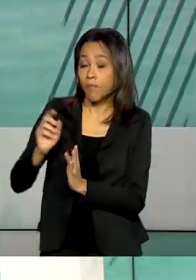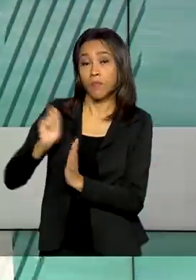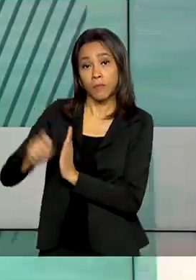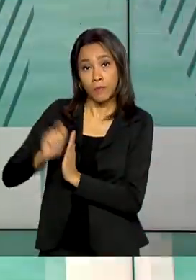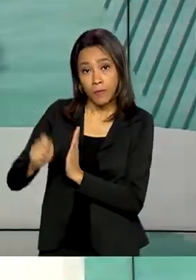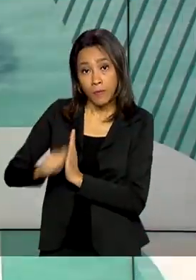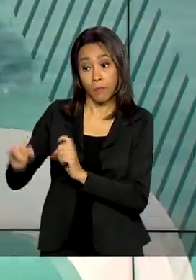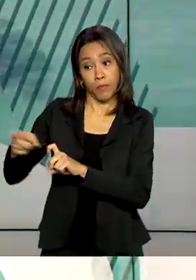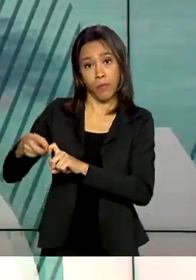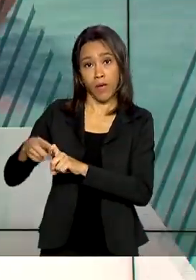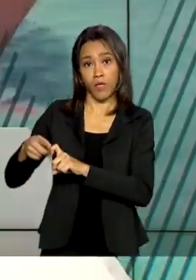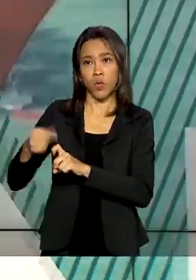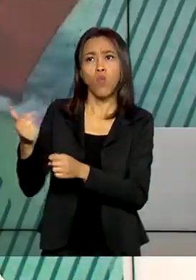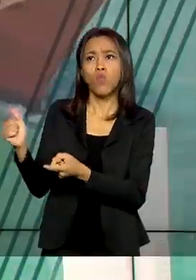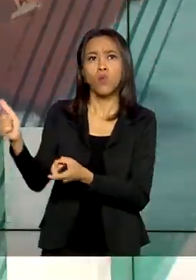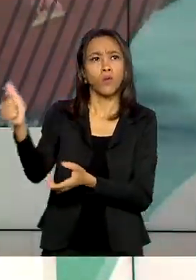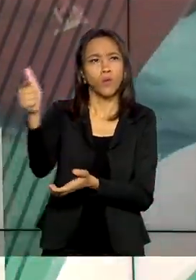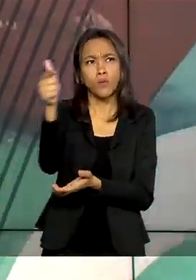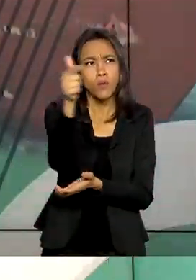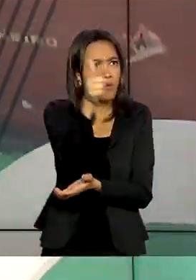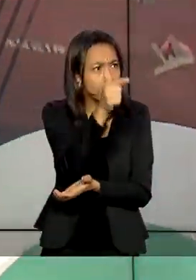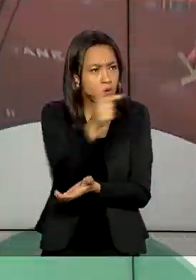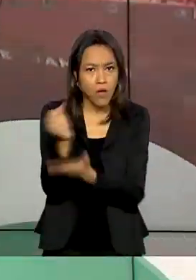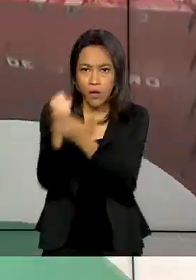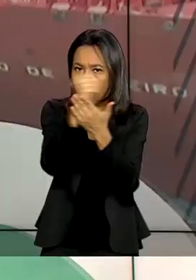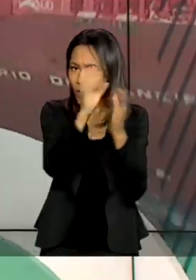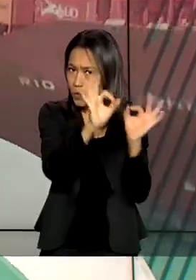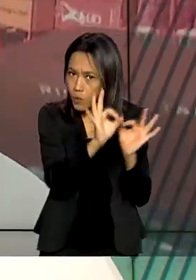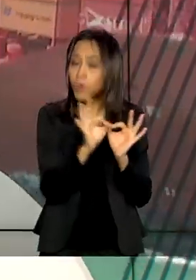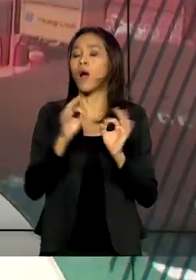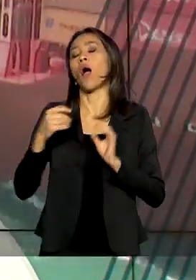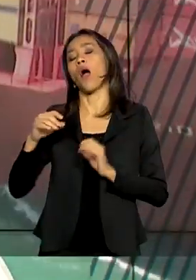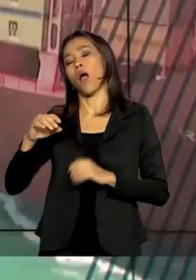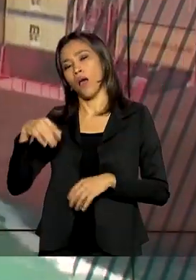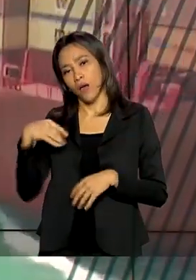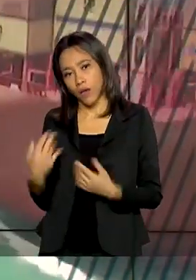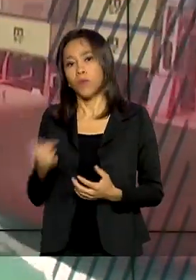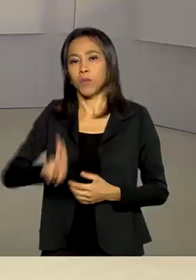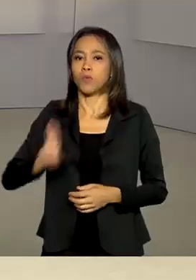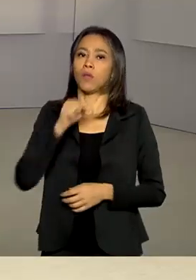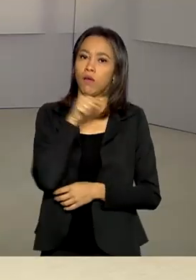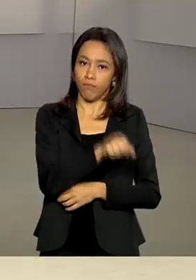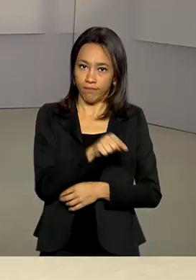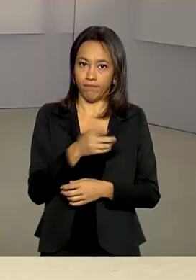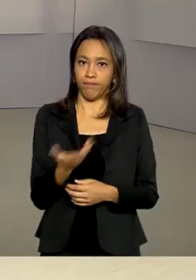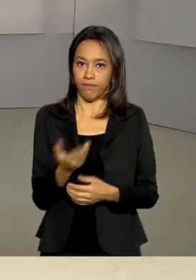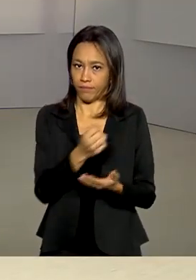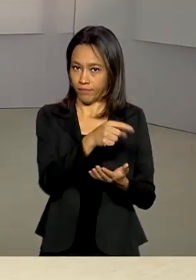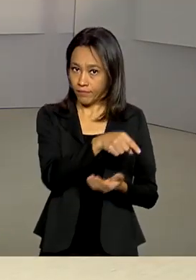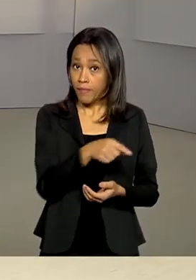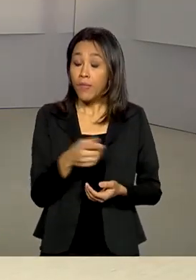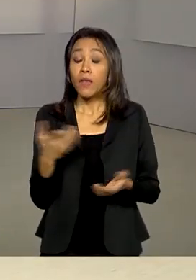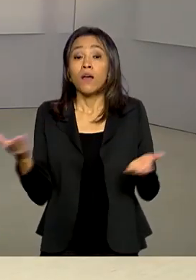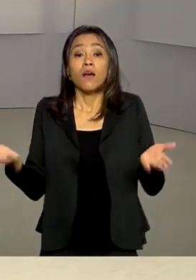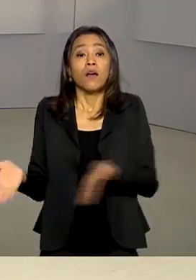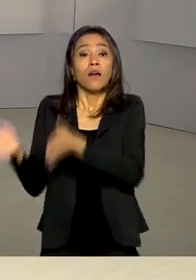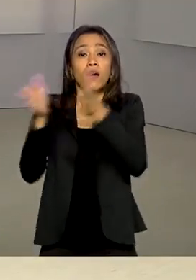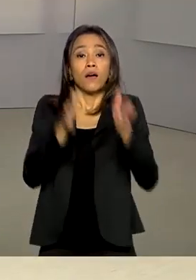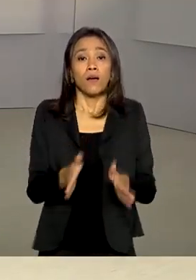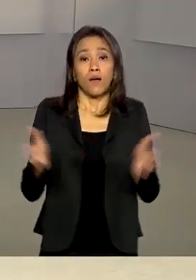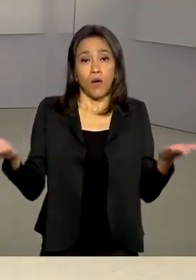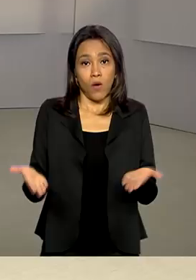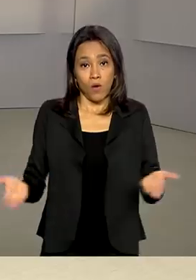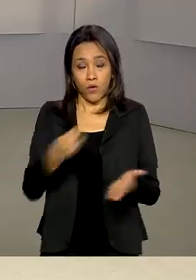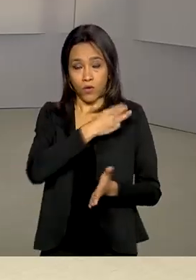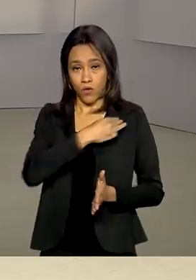esgotadas outras opções terapêuticas disponíveis no mercado brasileiro. E hoje, o ministro da Saúde, Nelson